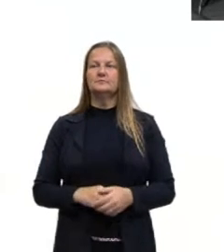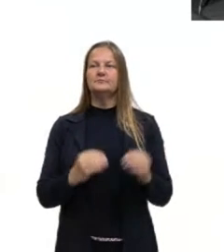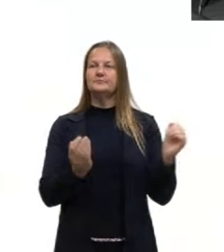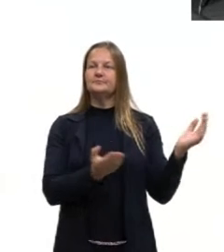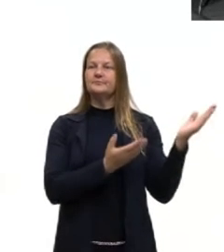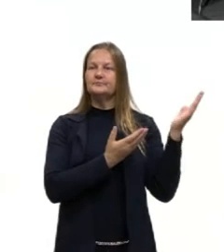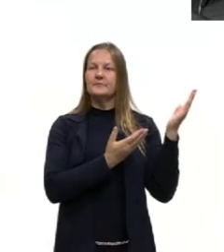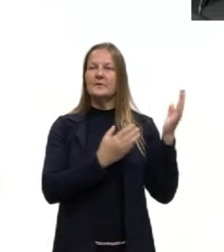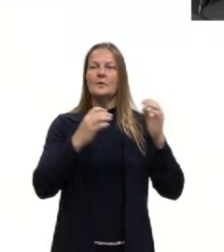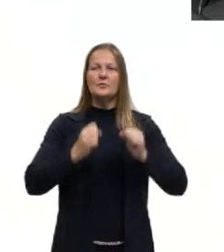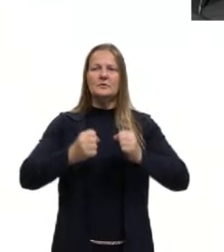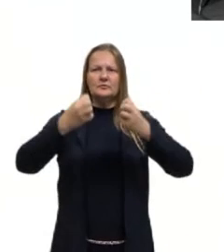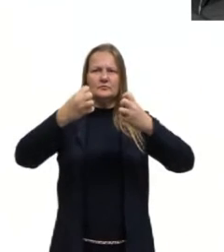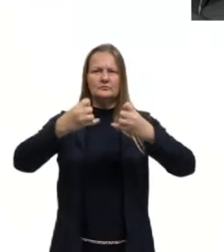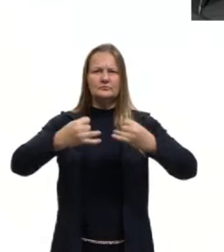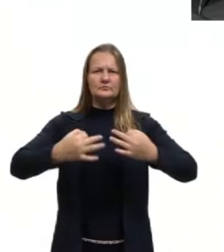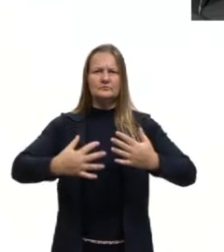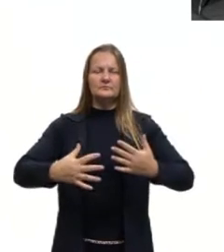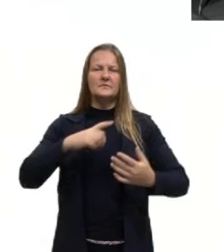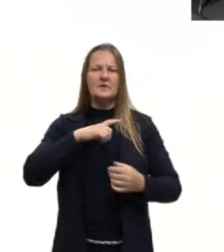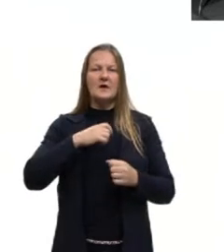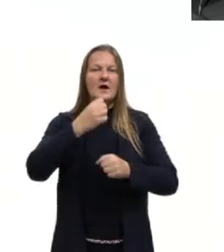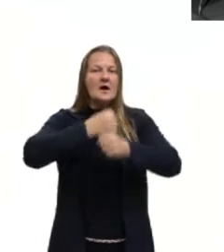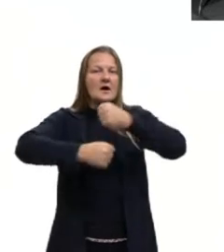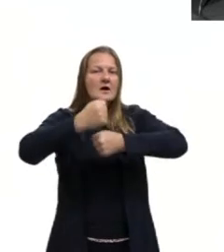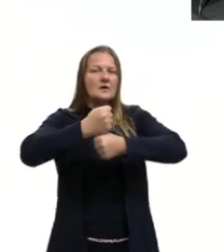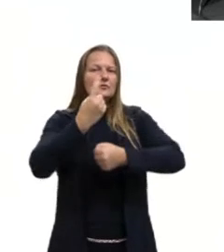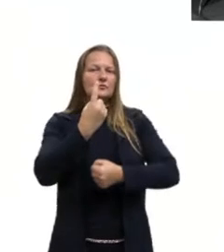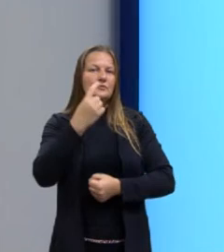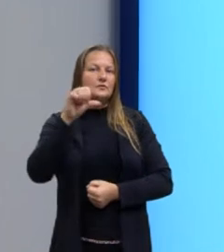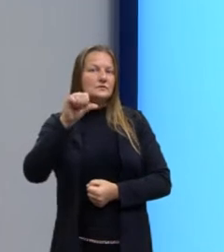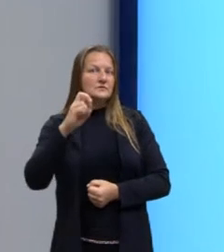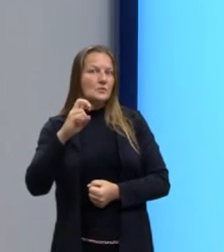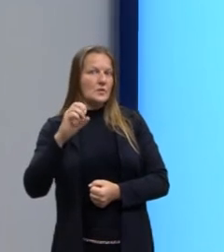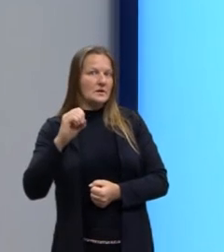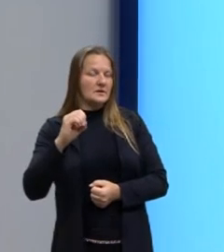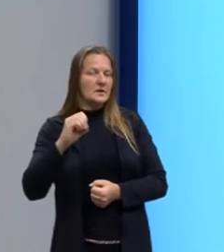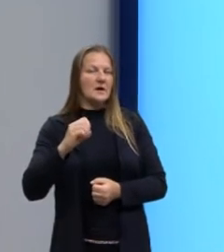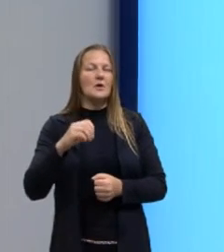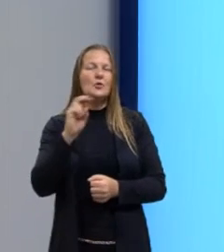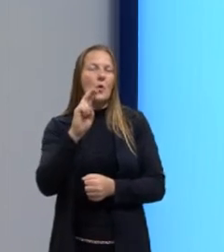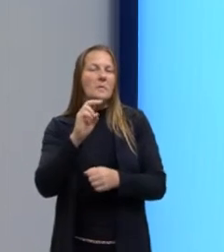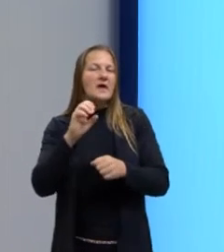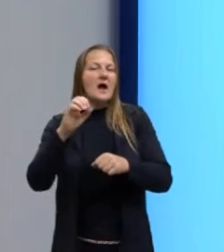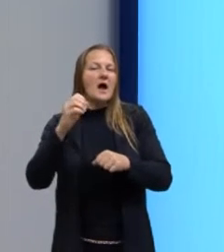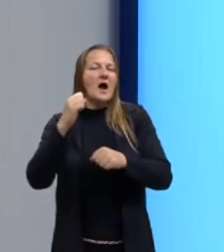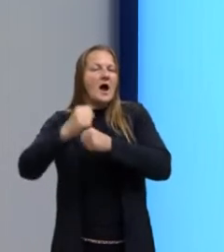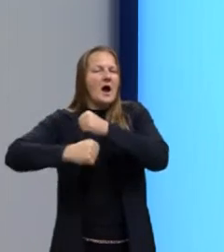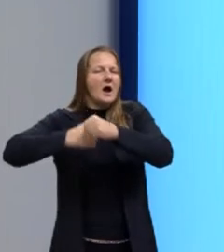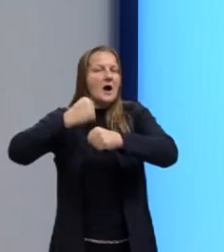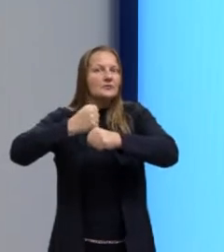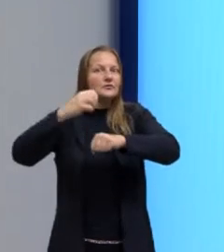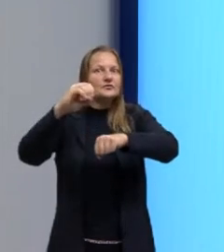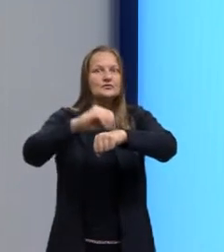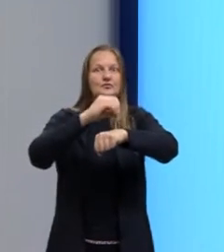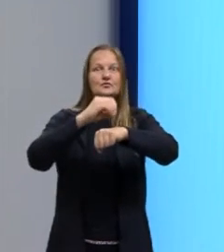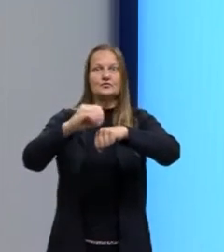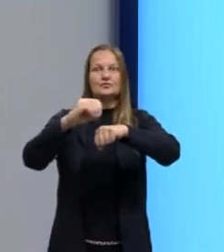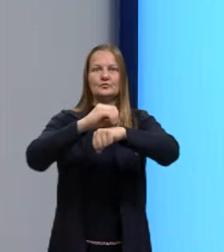dizer que chamamos os anos 50 de anos dourados, porque ficaram marcados por esses